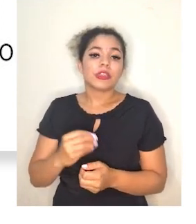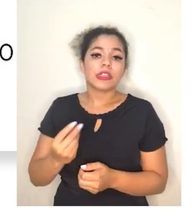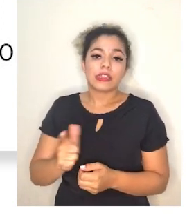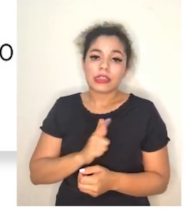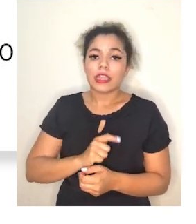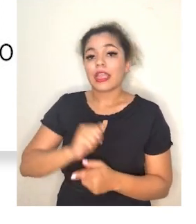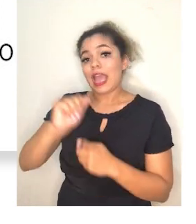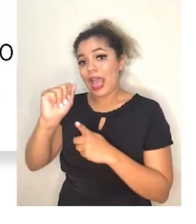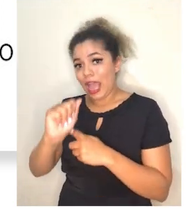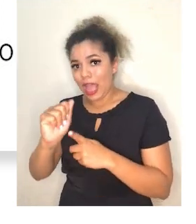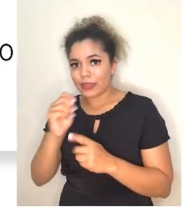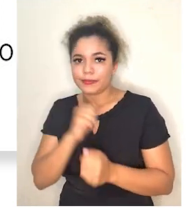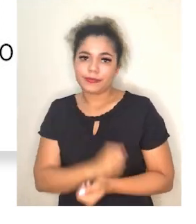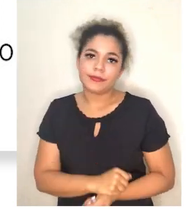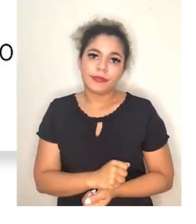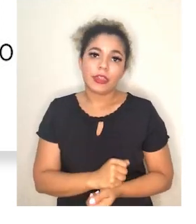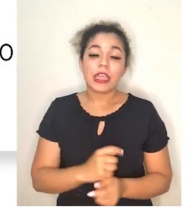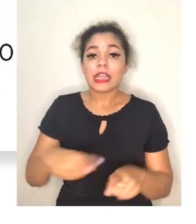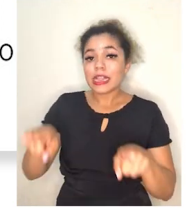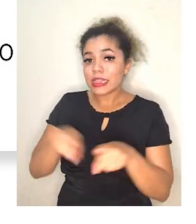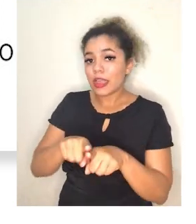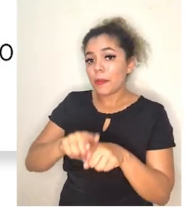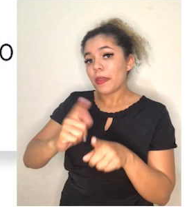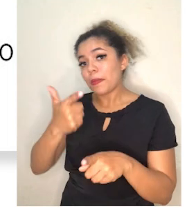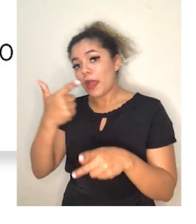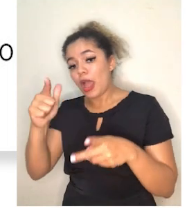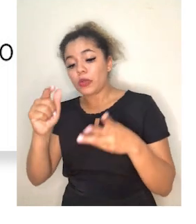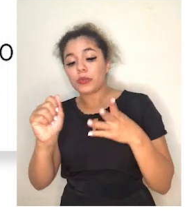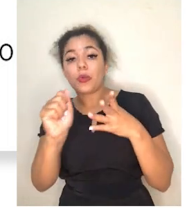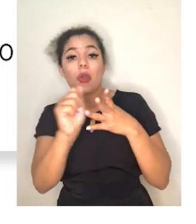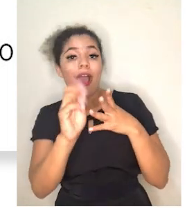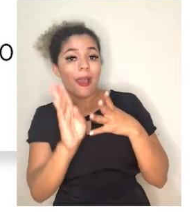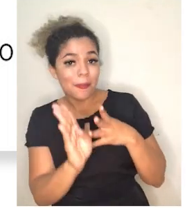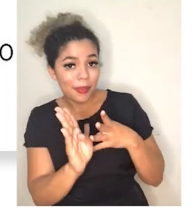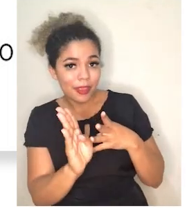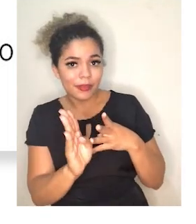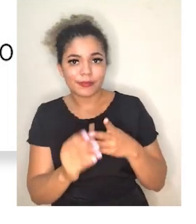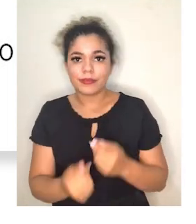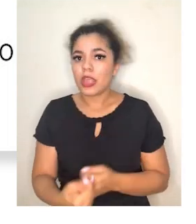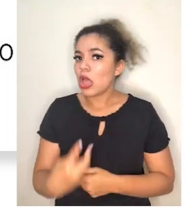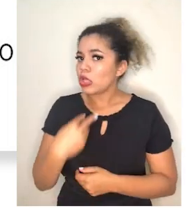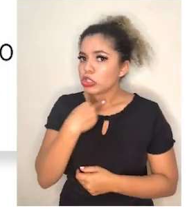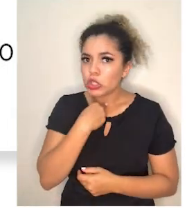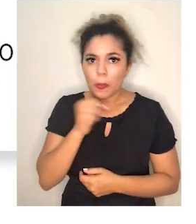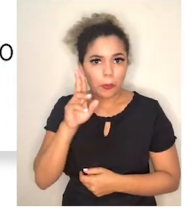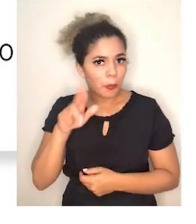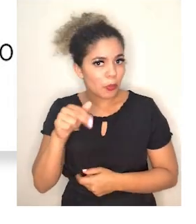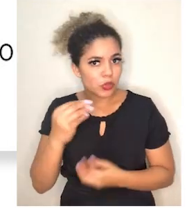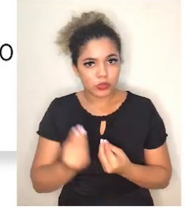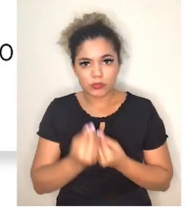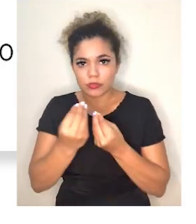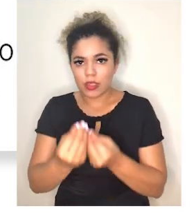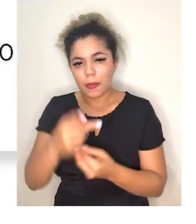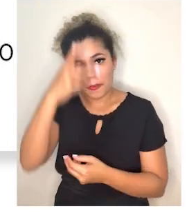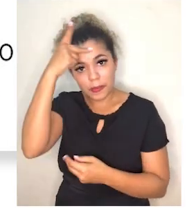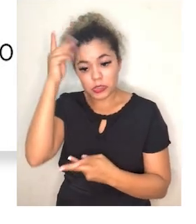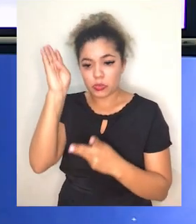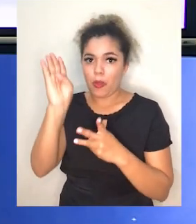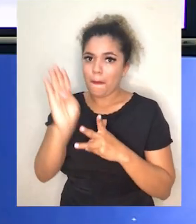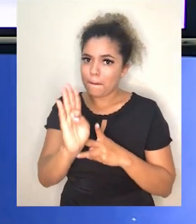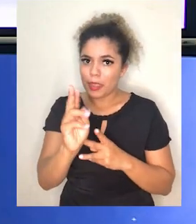o tipo A. E também doa para o tipo AB. Não há possibilidade do tipo A doar para o tipo B.